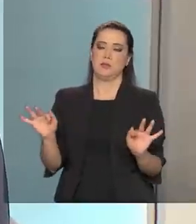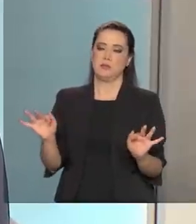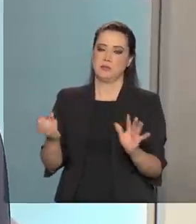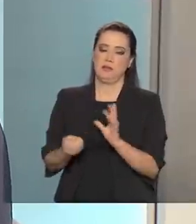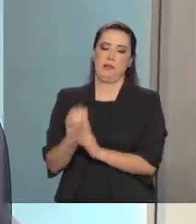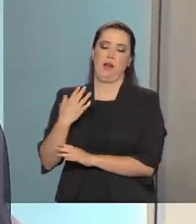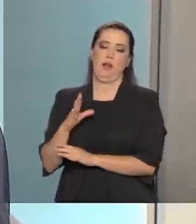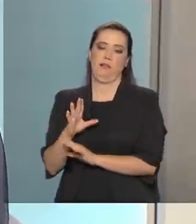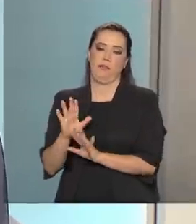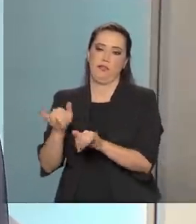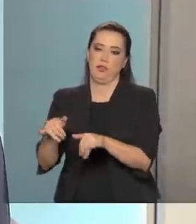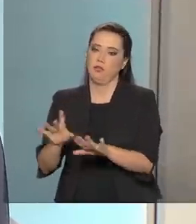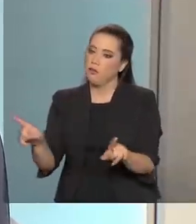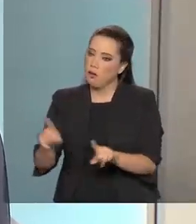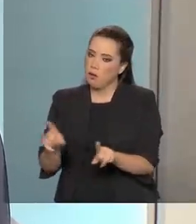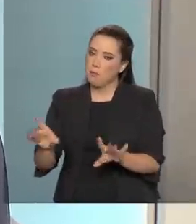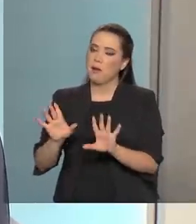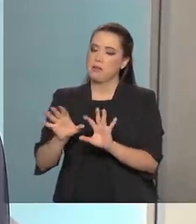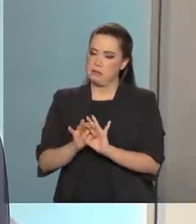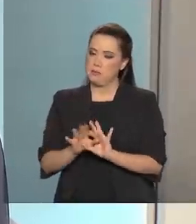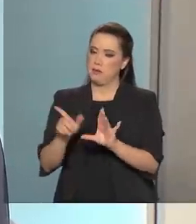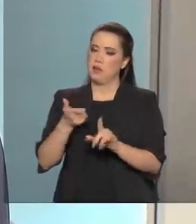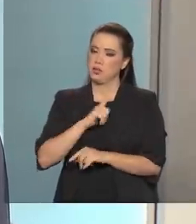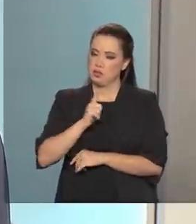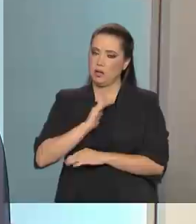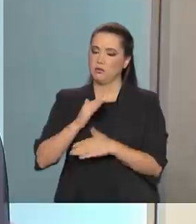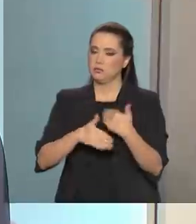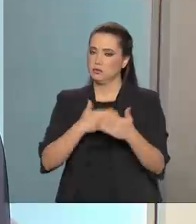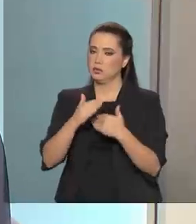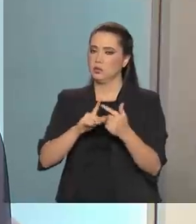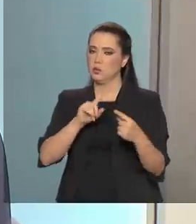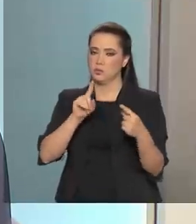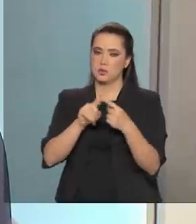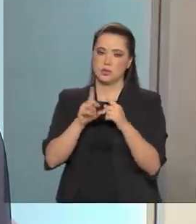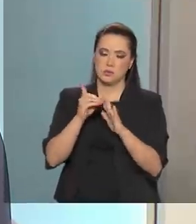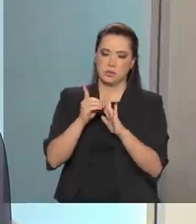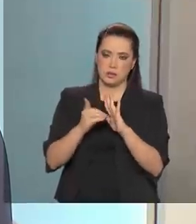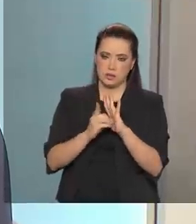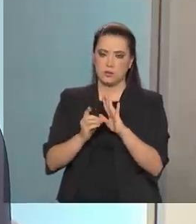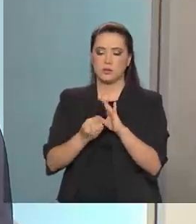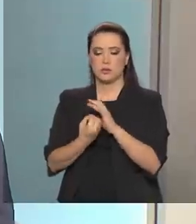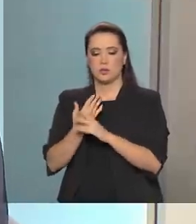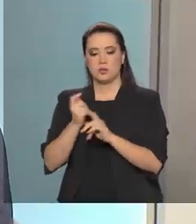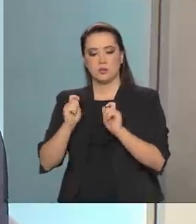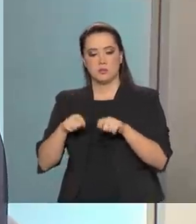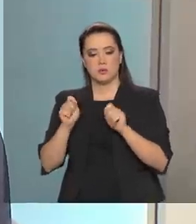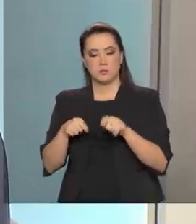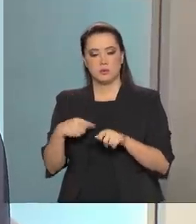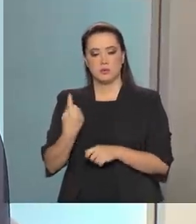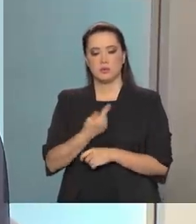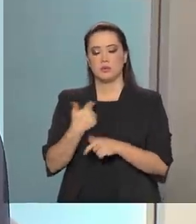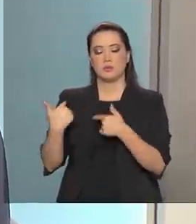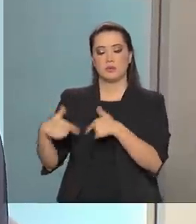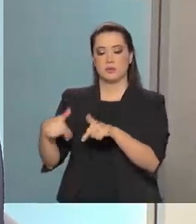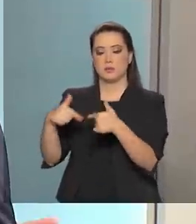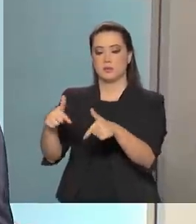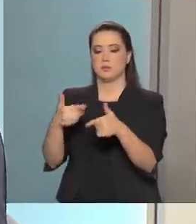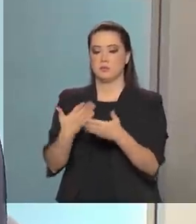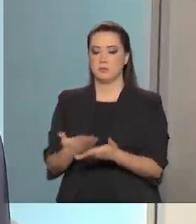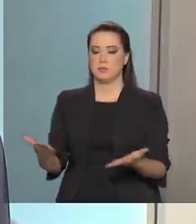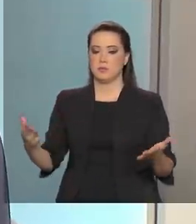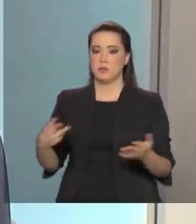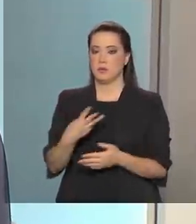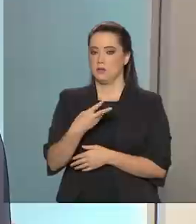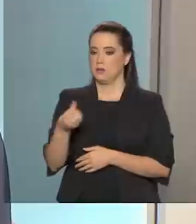mas existe essa autorização, essa previsão no nosso decreto de criação e estamos trabalhando com